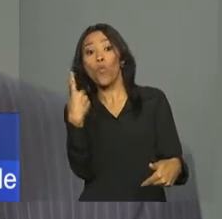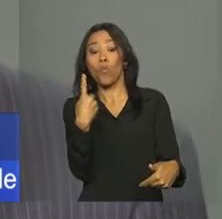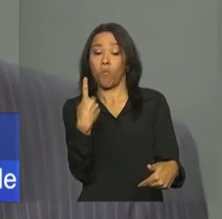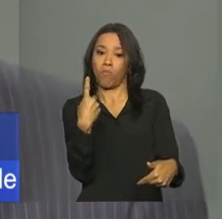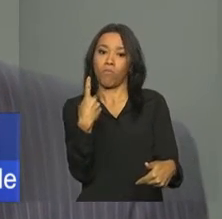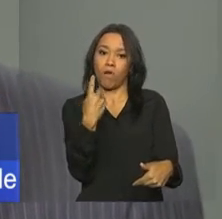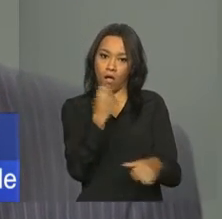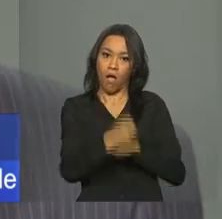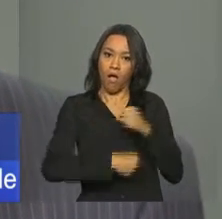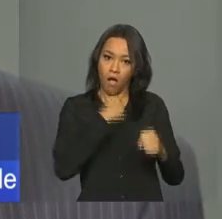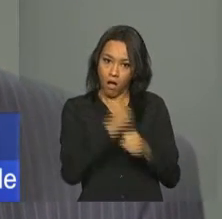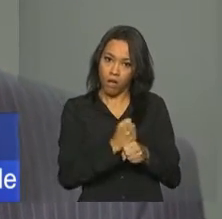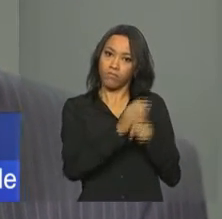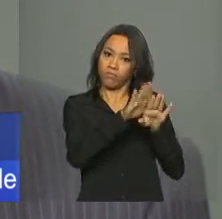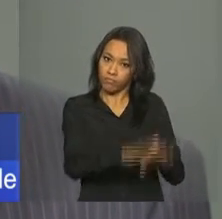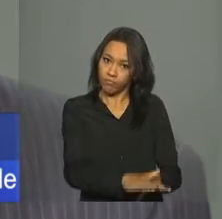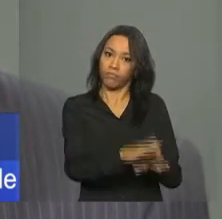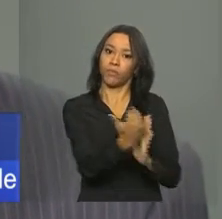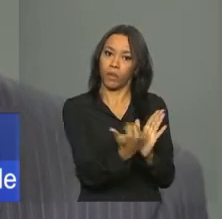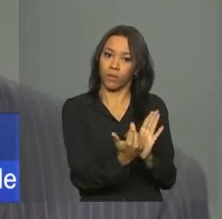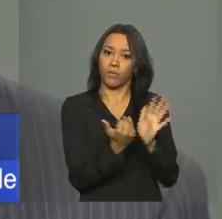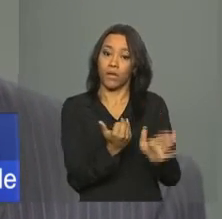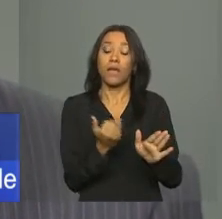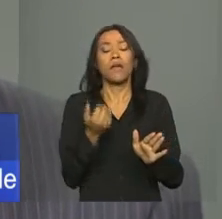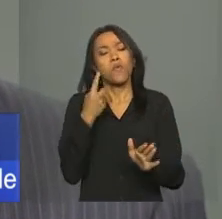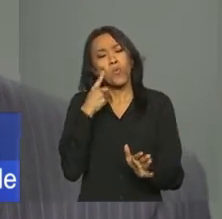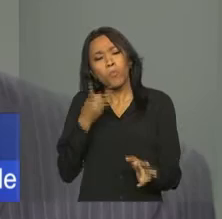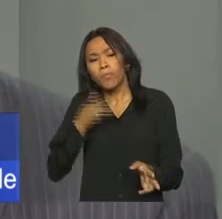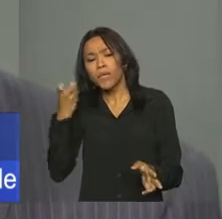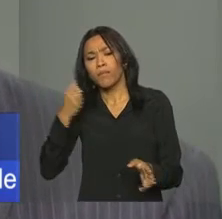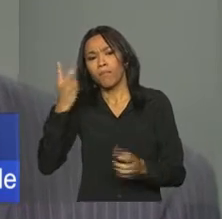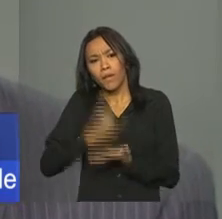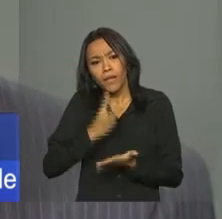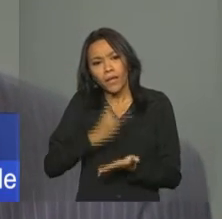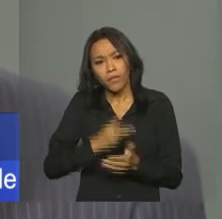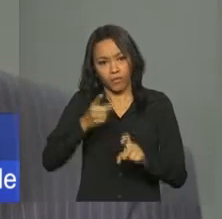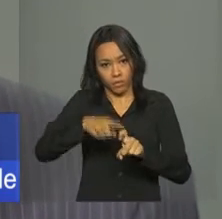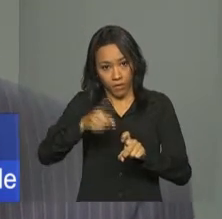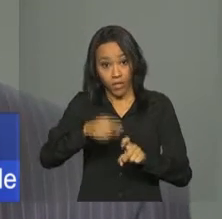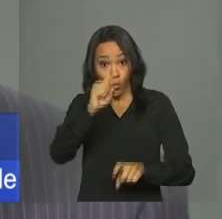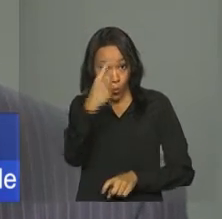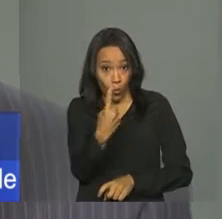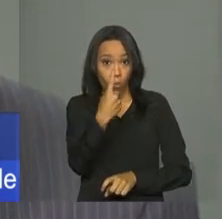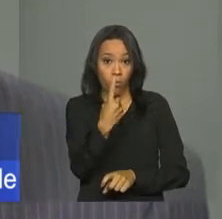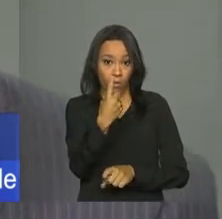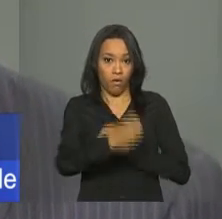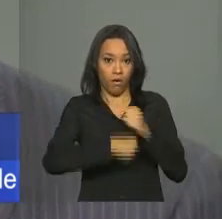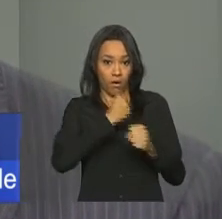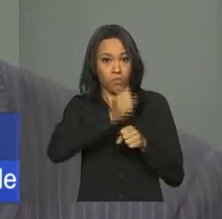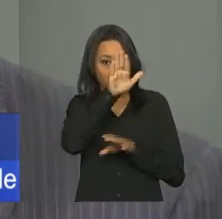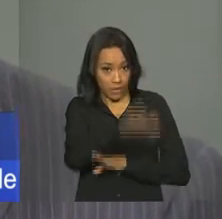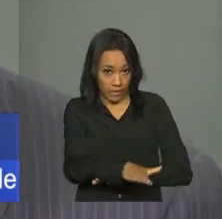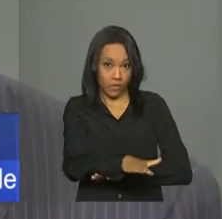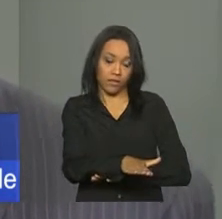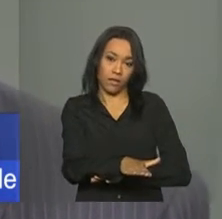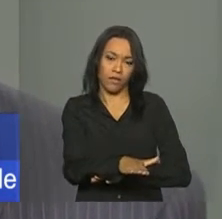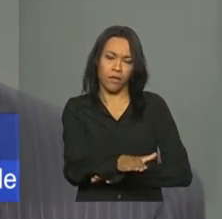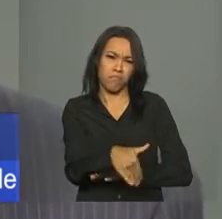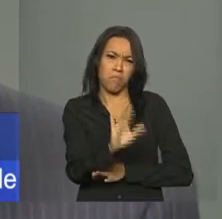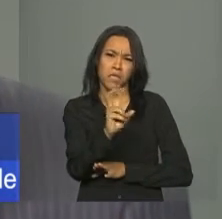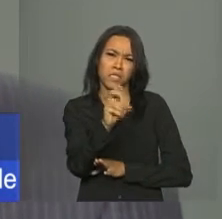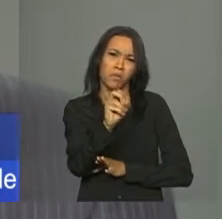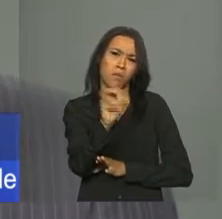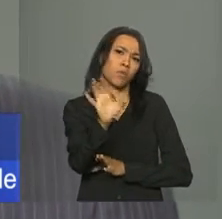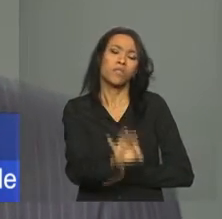no programa. O que a gente tem visto é que, mesmo os médicos que fazem a opção de ficar um ano no programa, mais de 50%